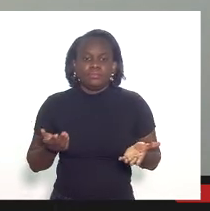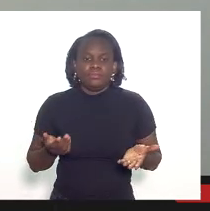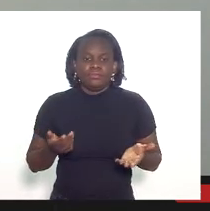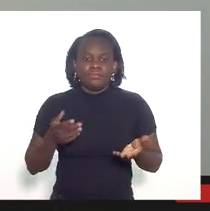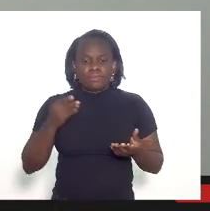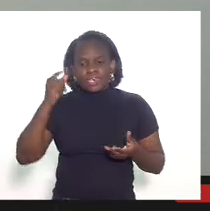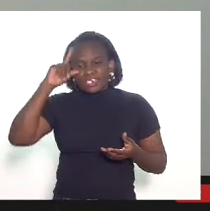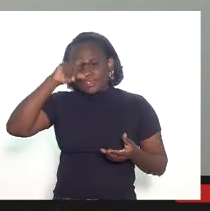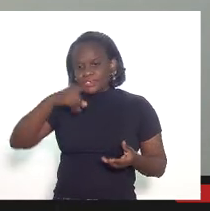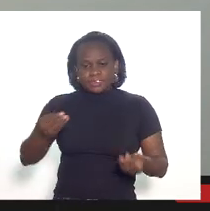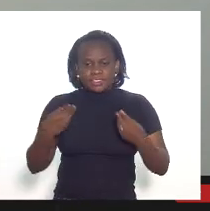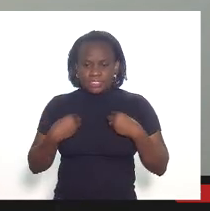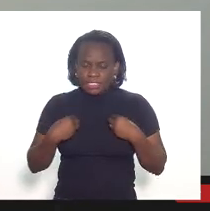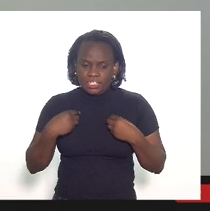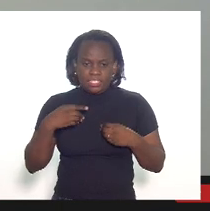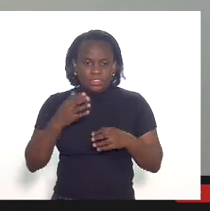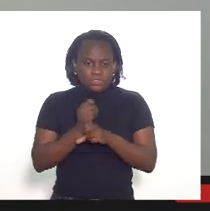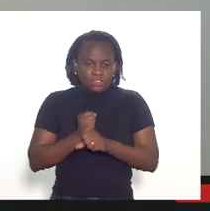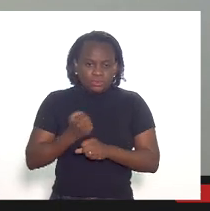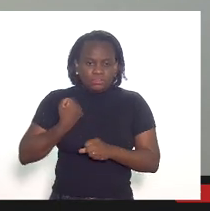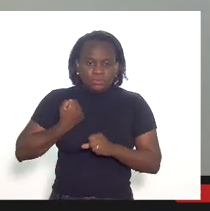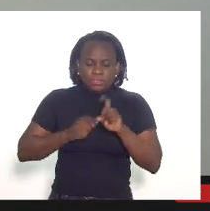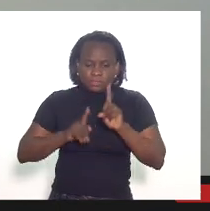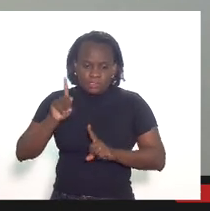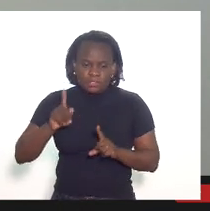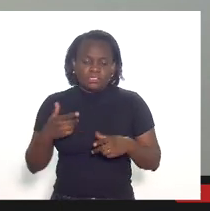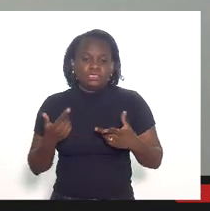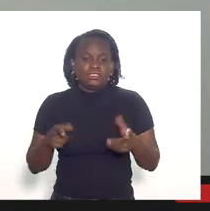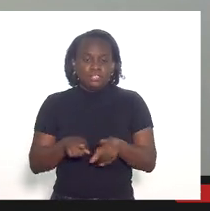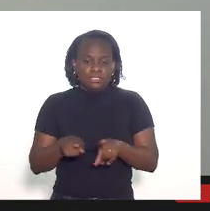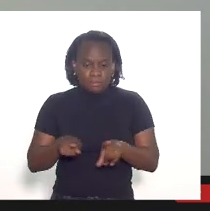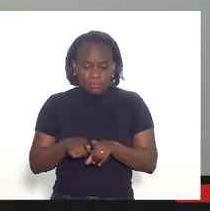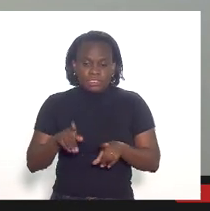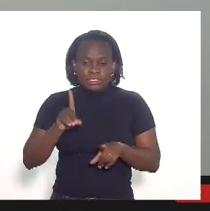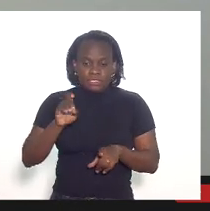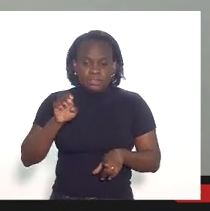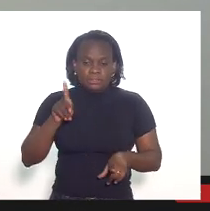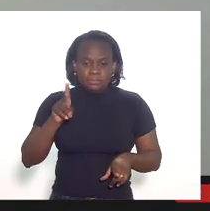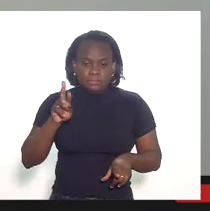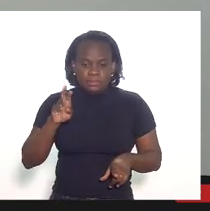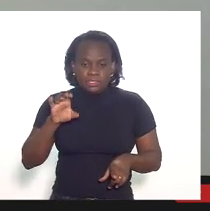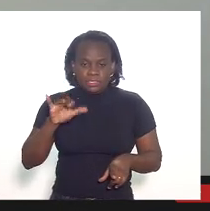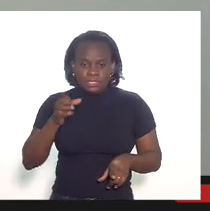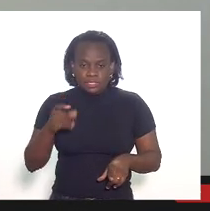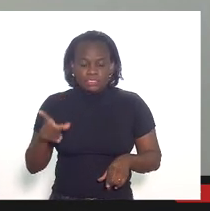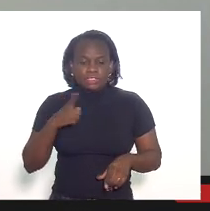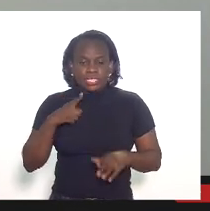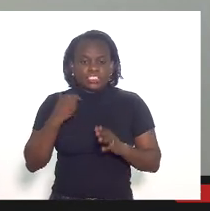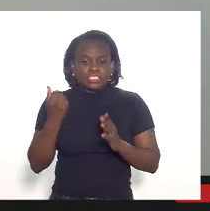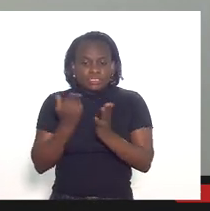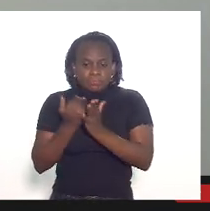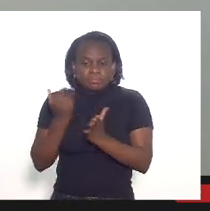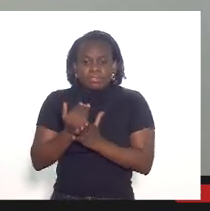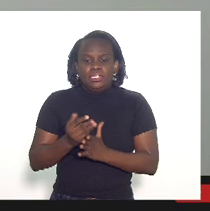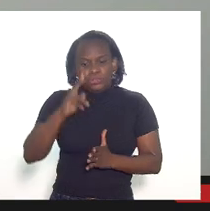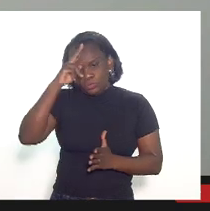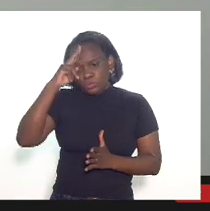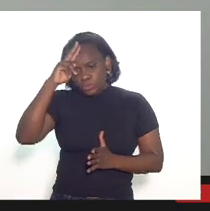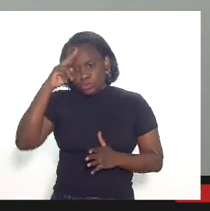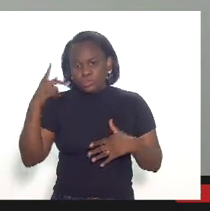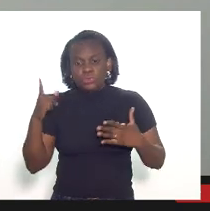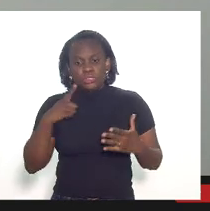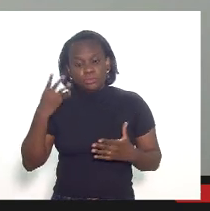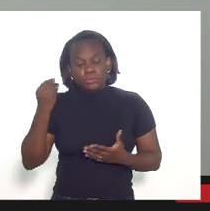muita dificuldade para nos entregar os dados de apreciação e por trás dos dados de apreciação constam os dados de superfaturamento então assim é